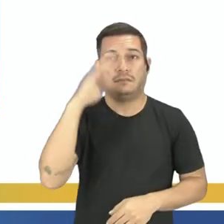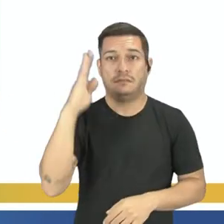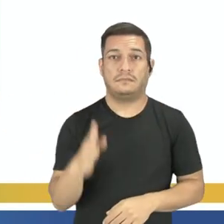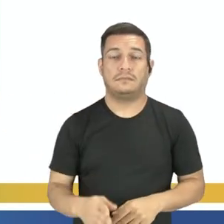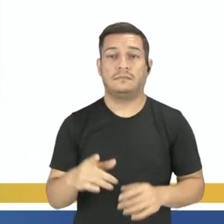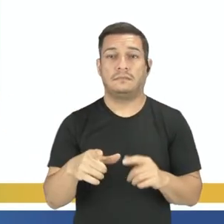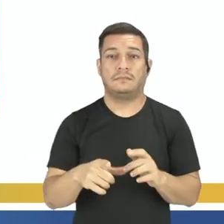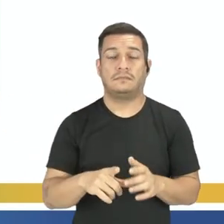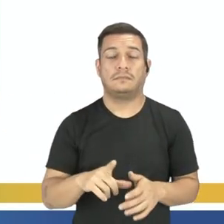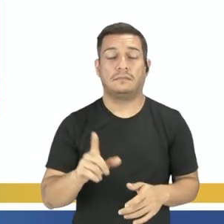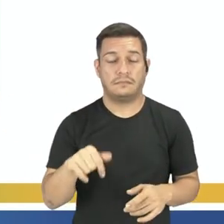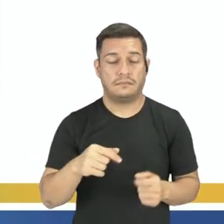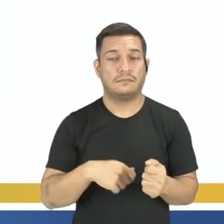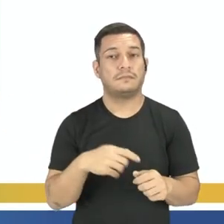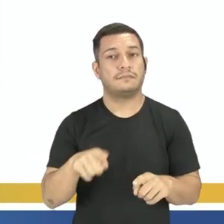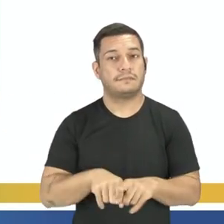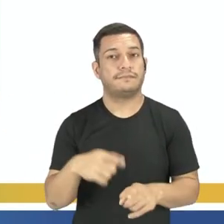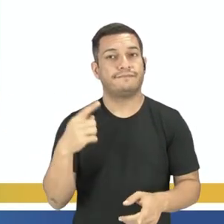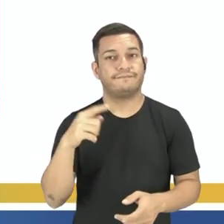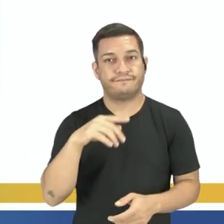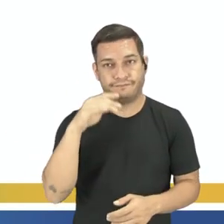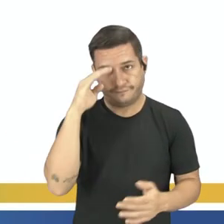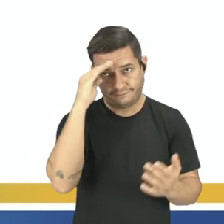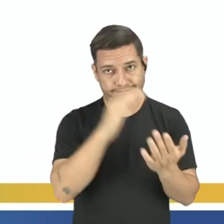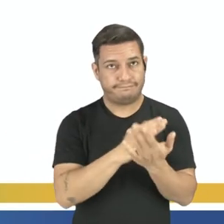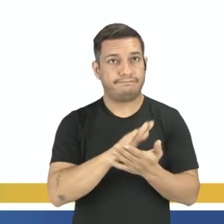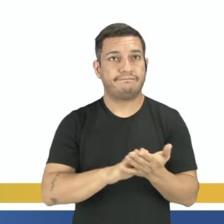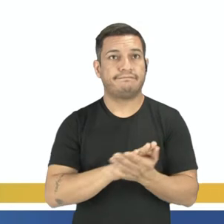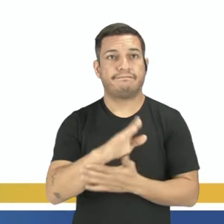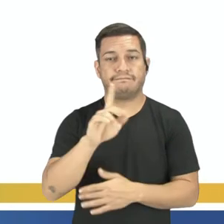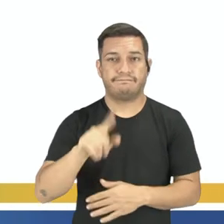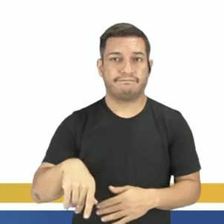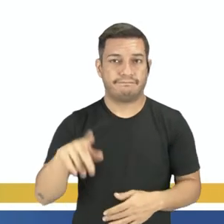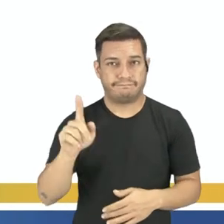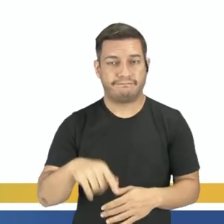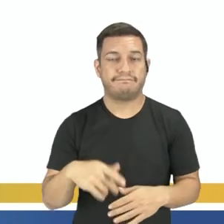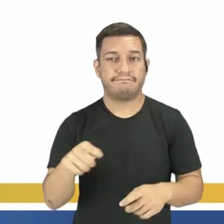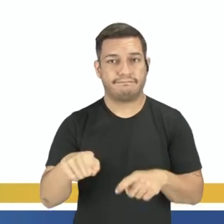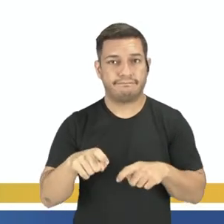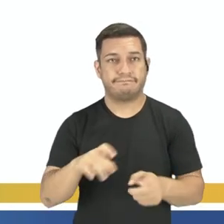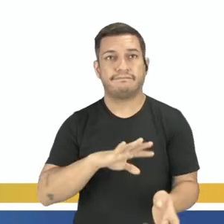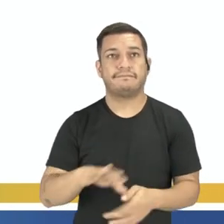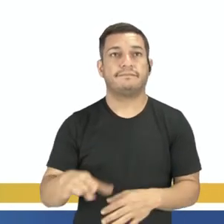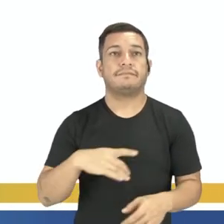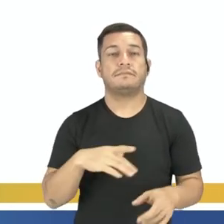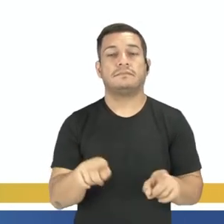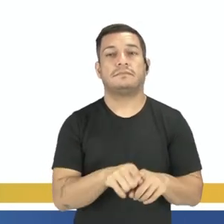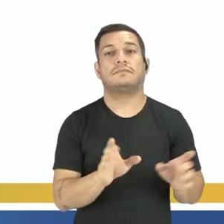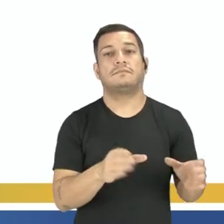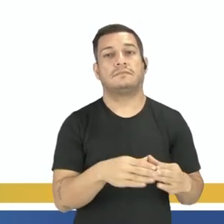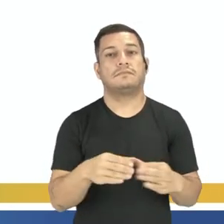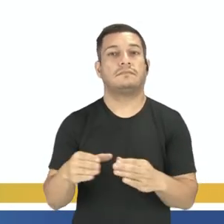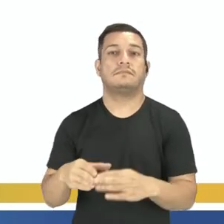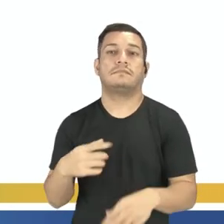vai que está quebrando o Pacto Colonial. Tá bom, queridos? Continuando. Aqui nós temos uma divisão, nesse exato momento, de como